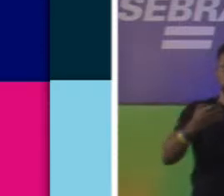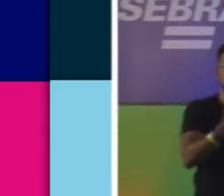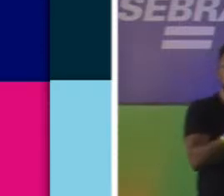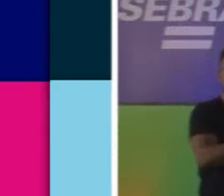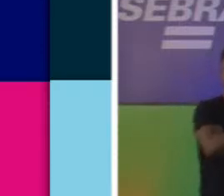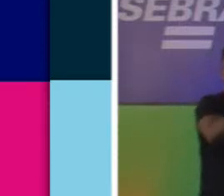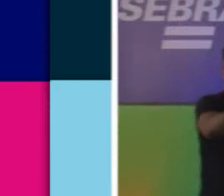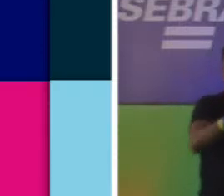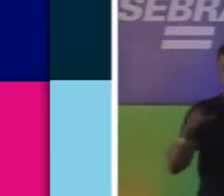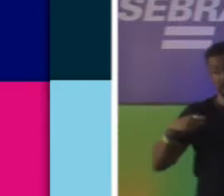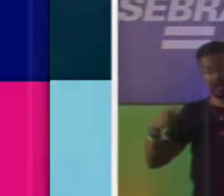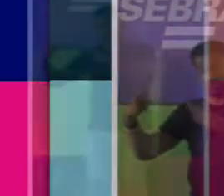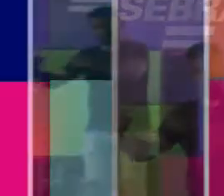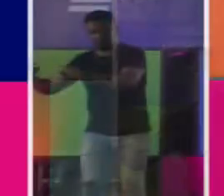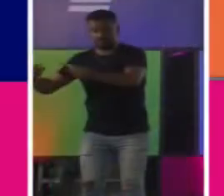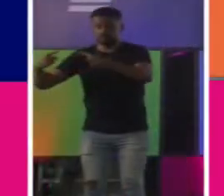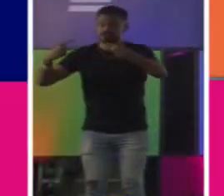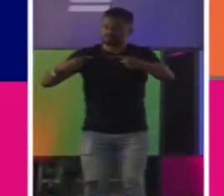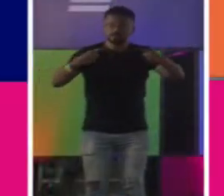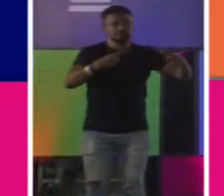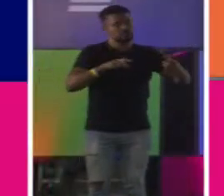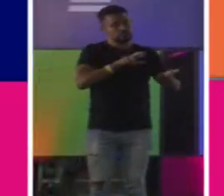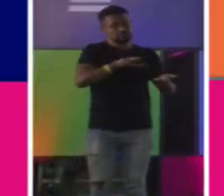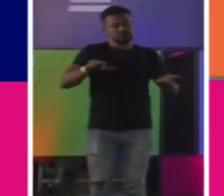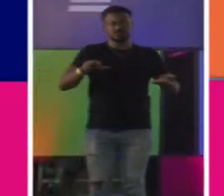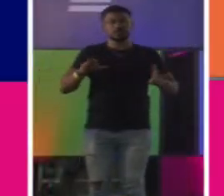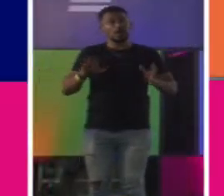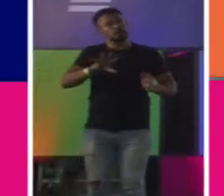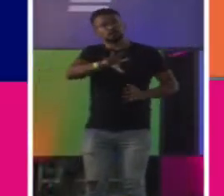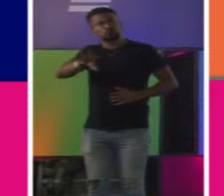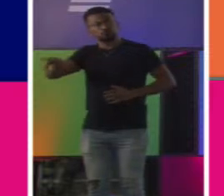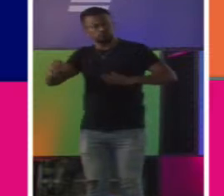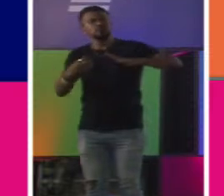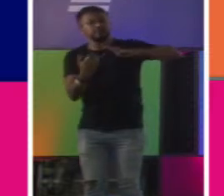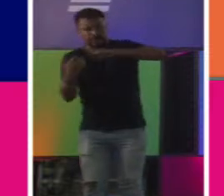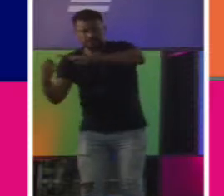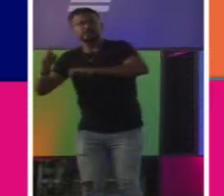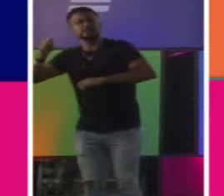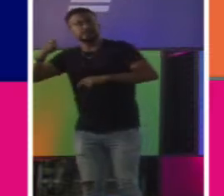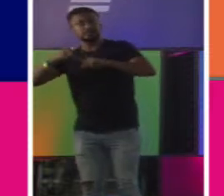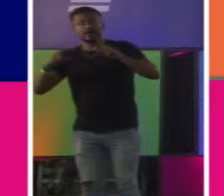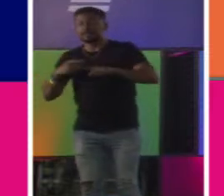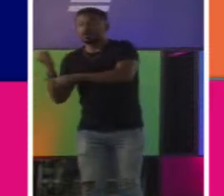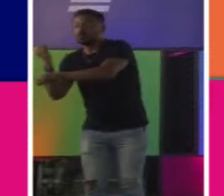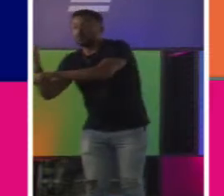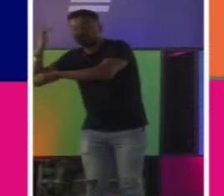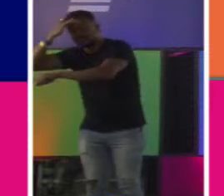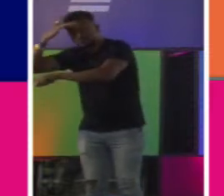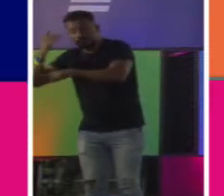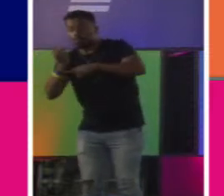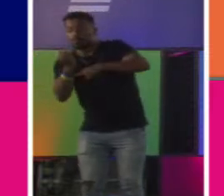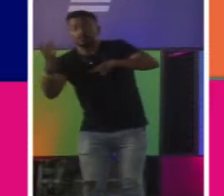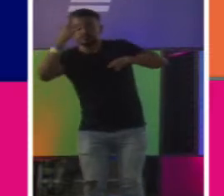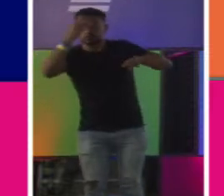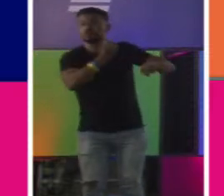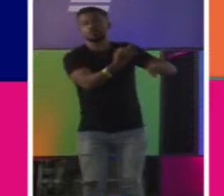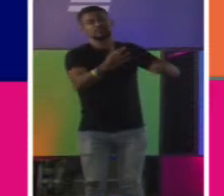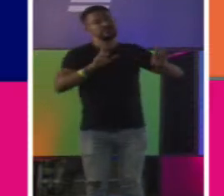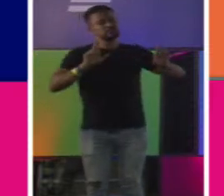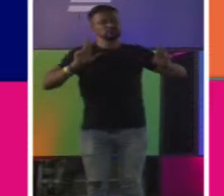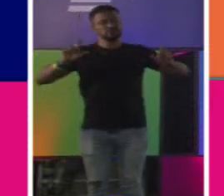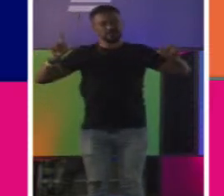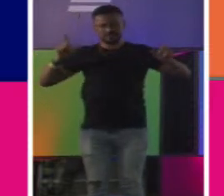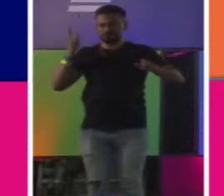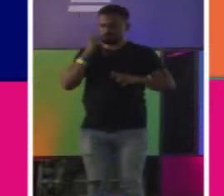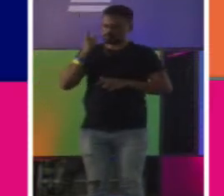Ah, Bruna, é tudo empresa. Mas tem uma quantidade diferente de pessoas ali dentro para conseguir tocar o processo. Esse